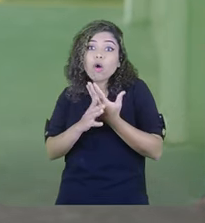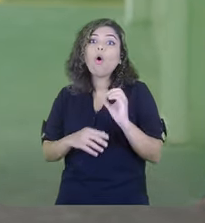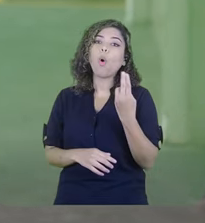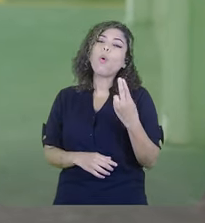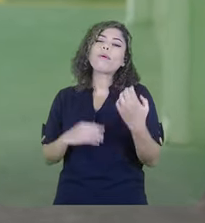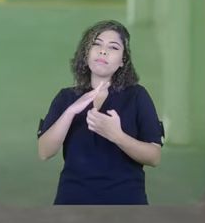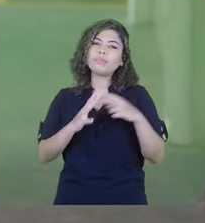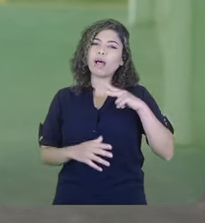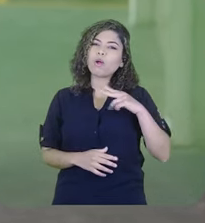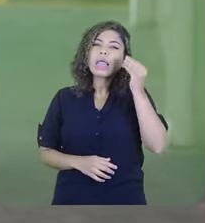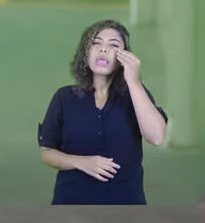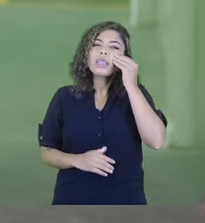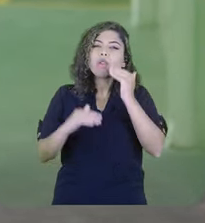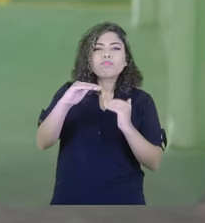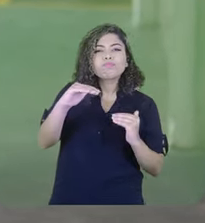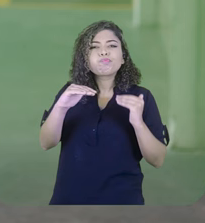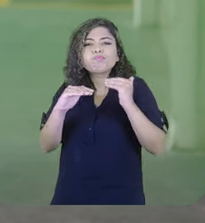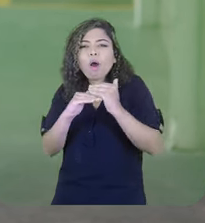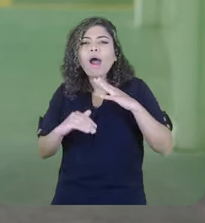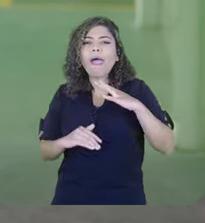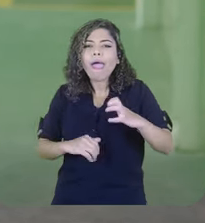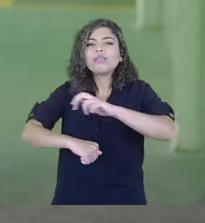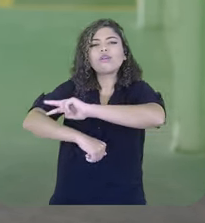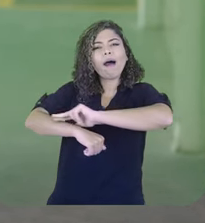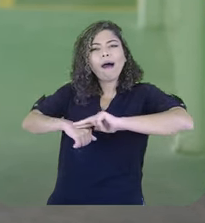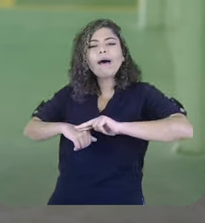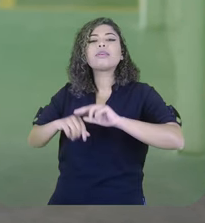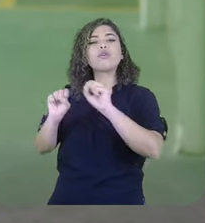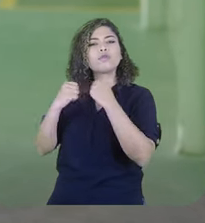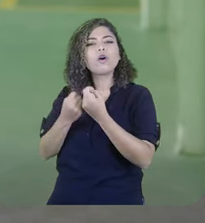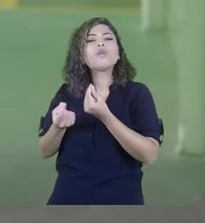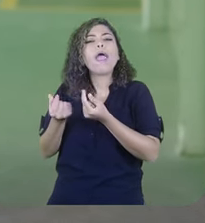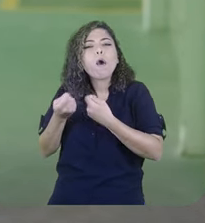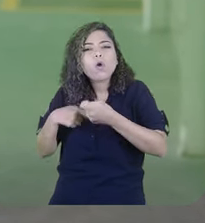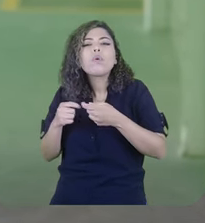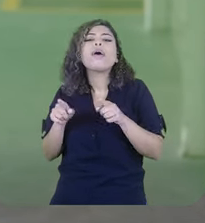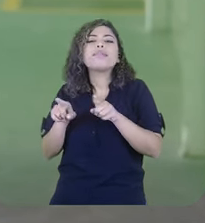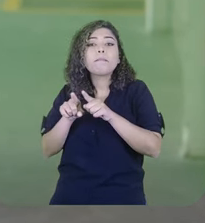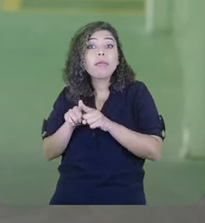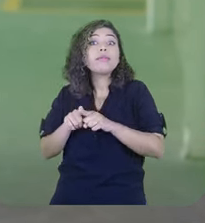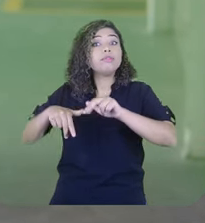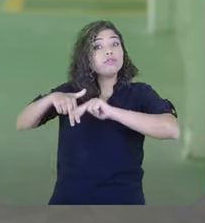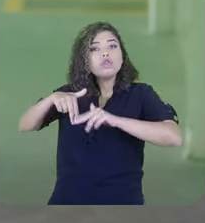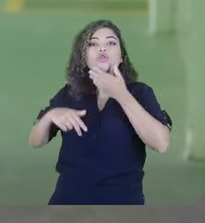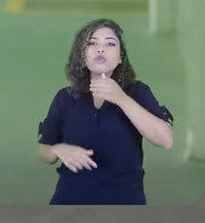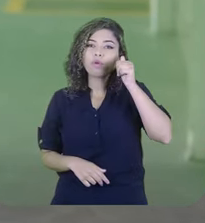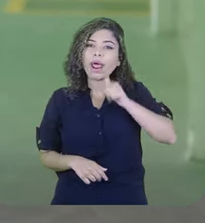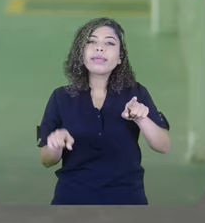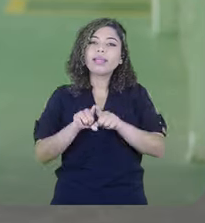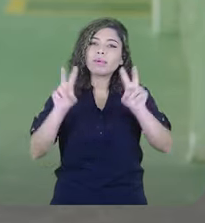iniciativa privada para corrigir desigualdades étnico-raciais, socioeconômicas, de gênero e ou